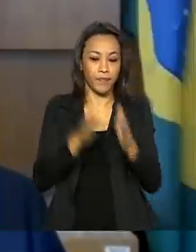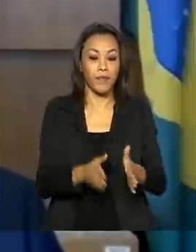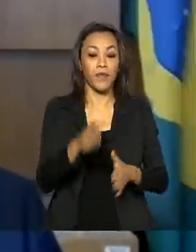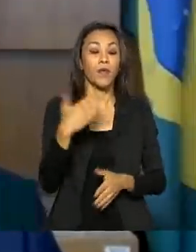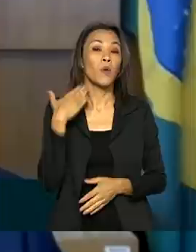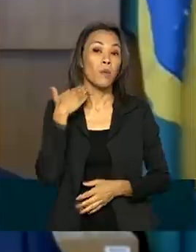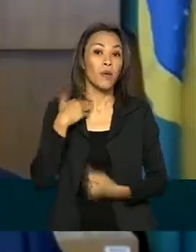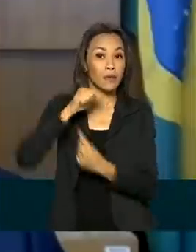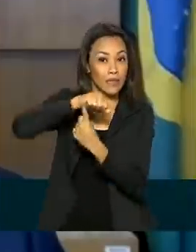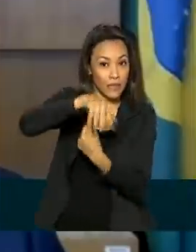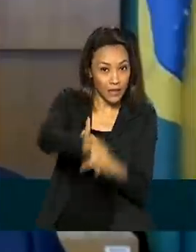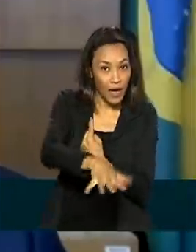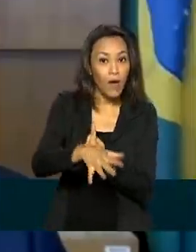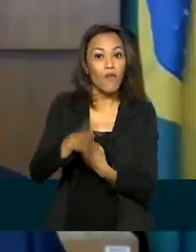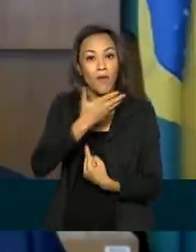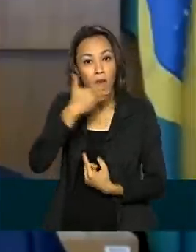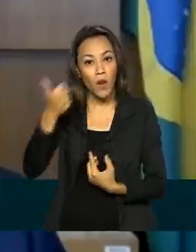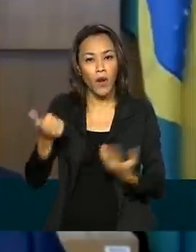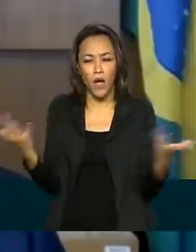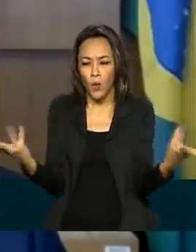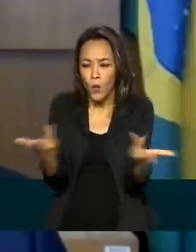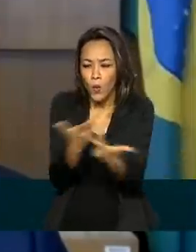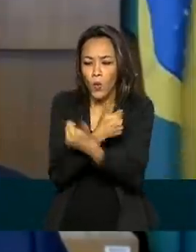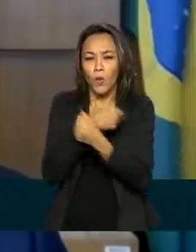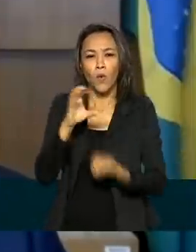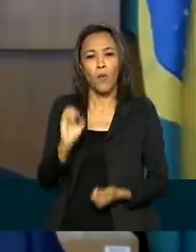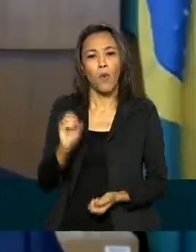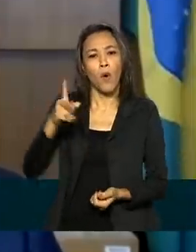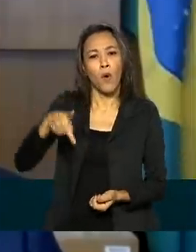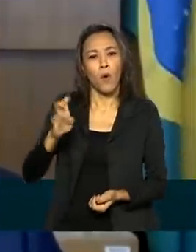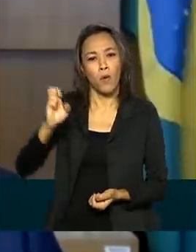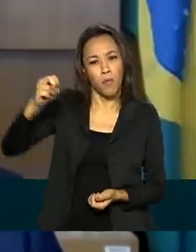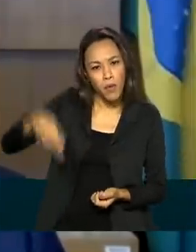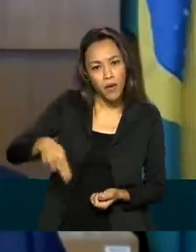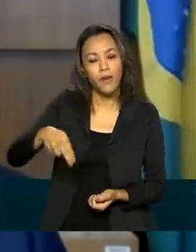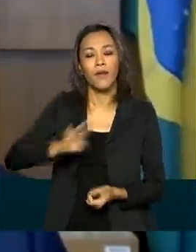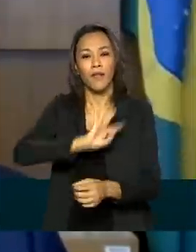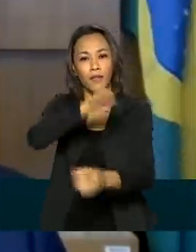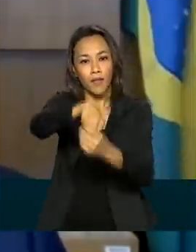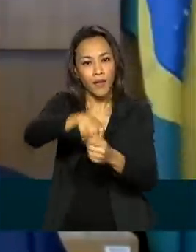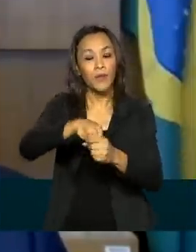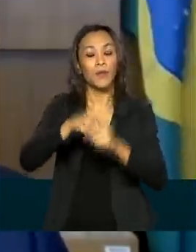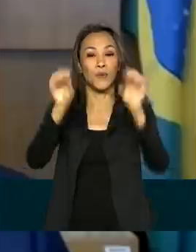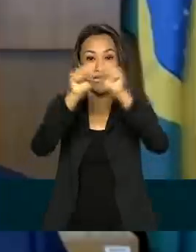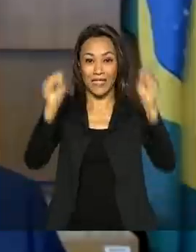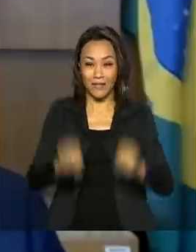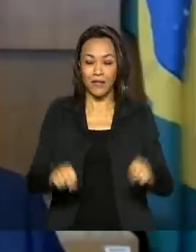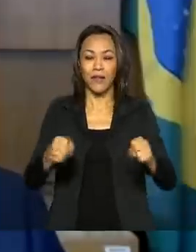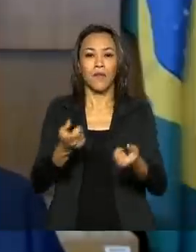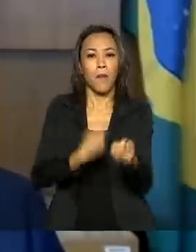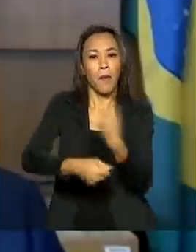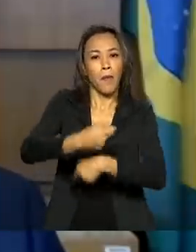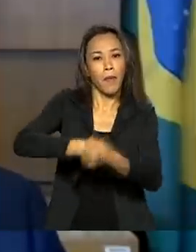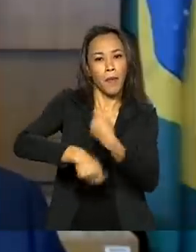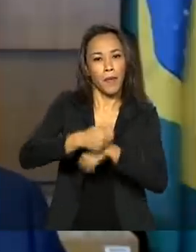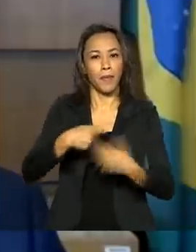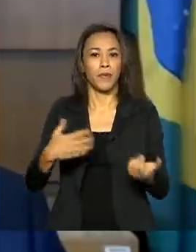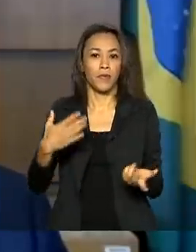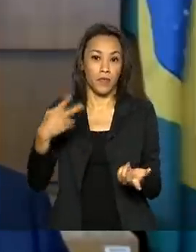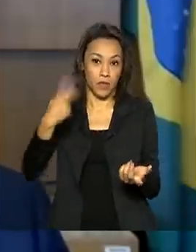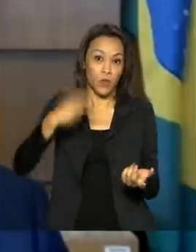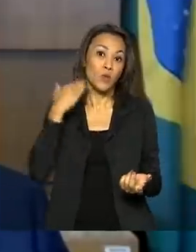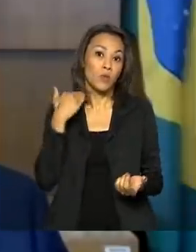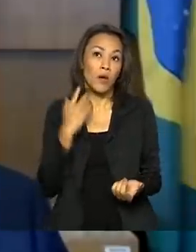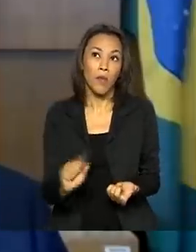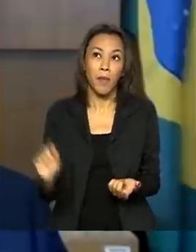Brasil busca aumentar a eficiência e a competitividade no sistema financeiro nacional, mediante a promoção de um ambiente de negócio mais